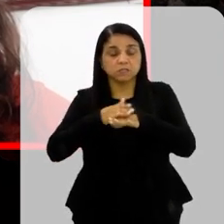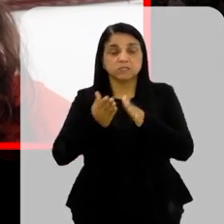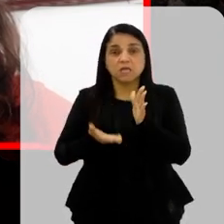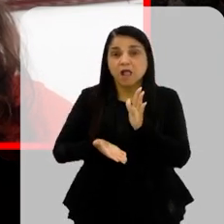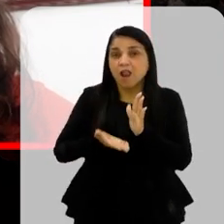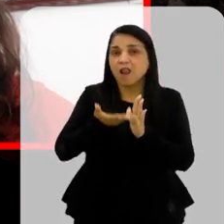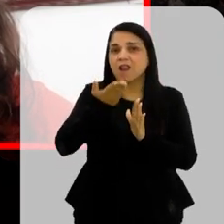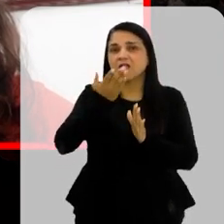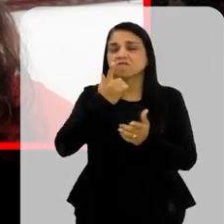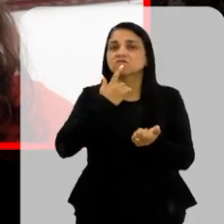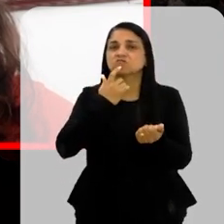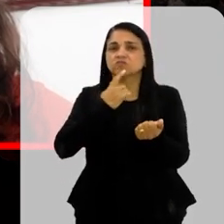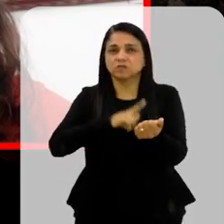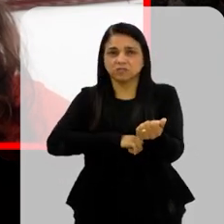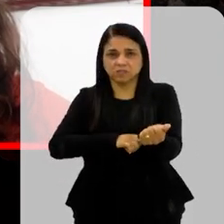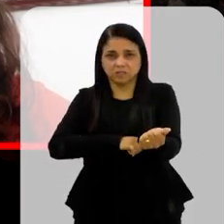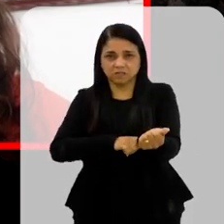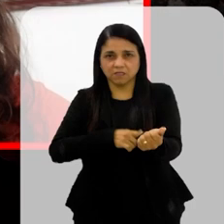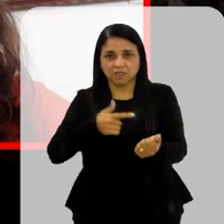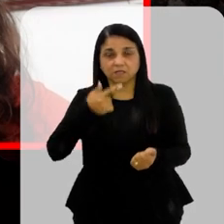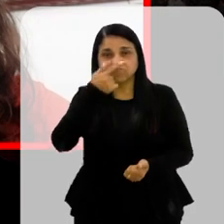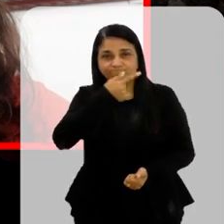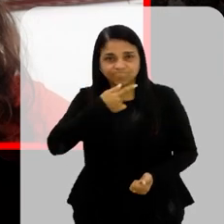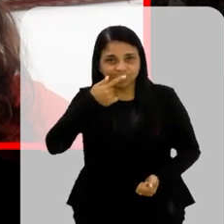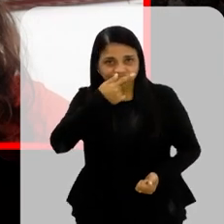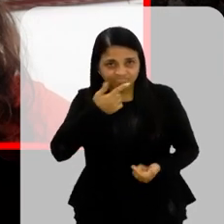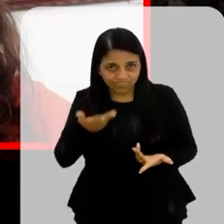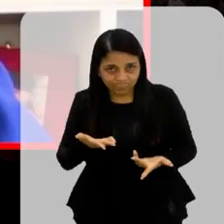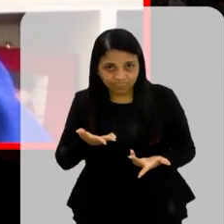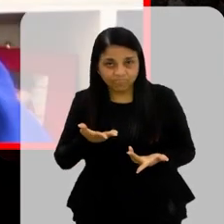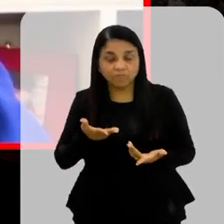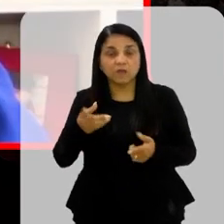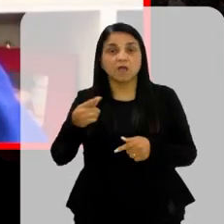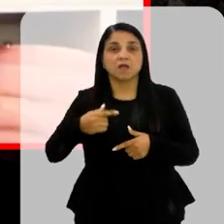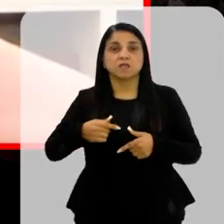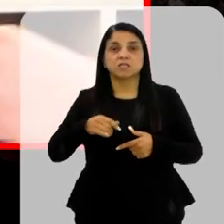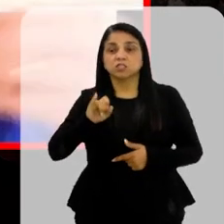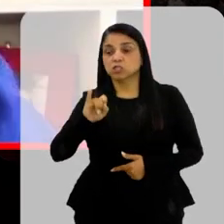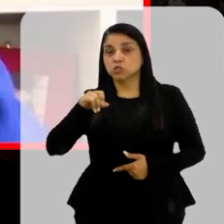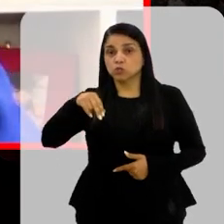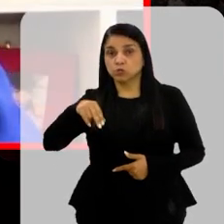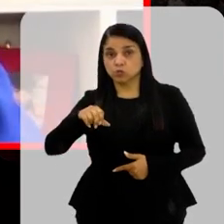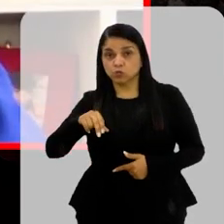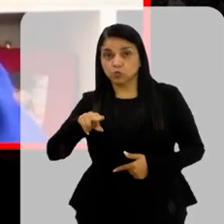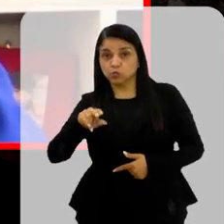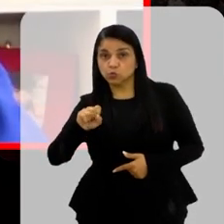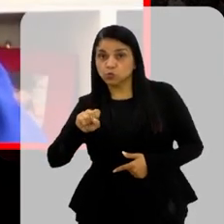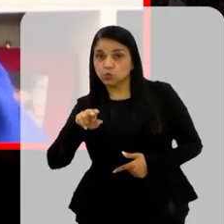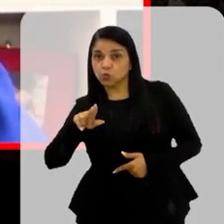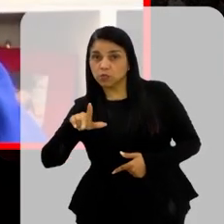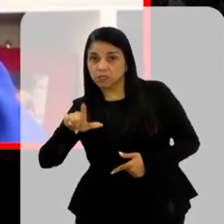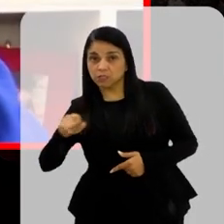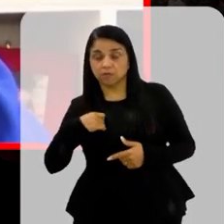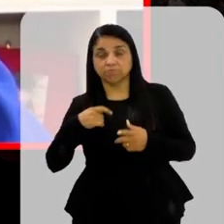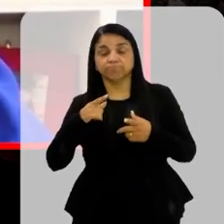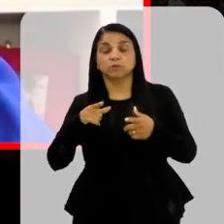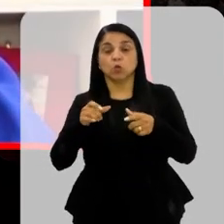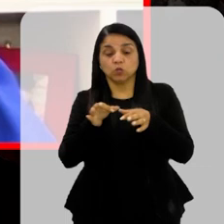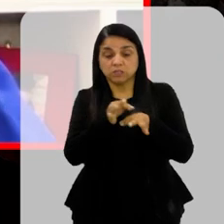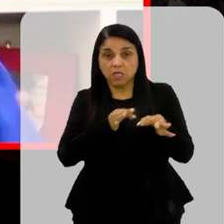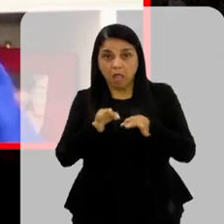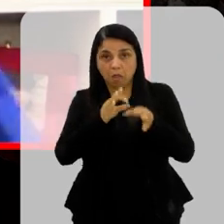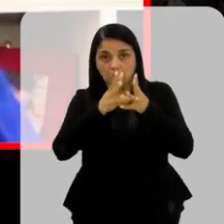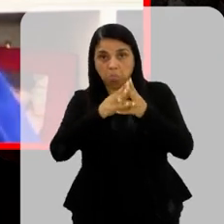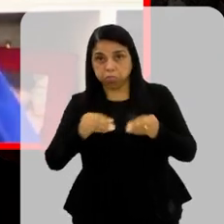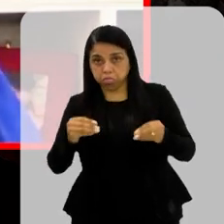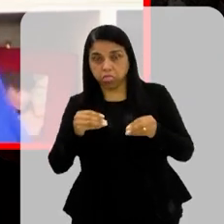da glicose no sangue Porque alguma coisa não está funcionando bem Ou a insulina não é produzida porque as células que produzem foram destruídas Ou a pessoa